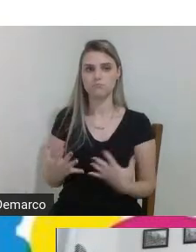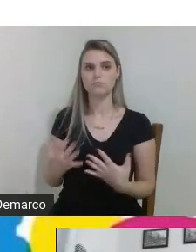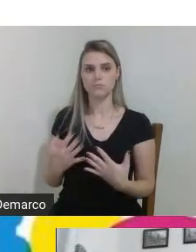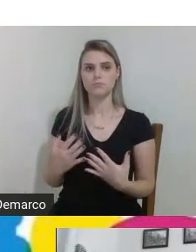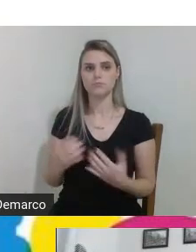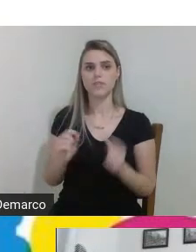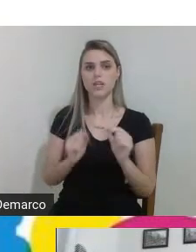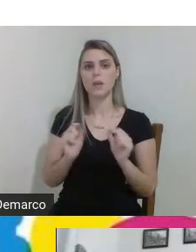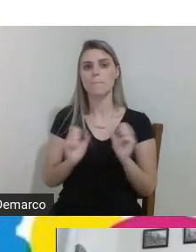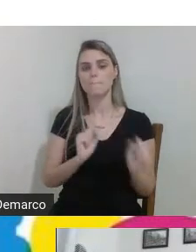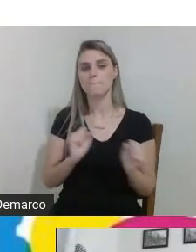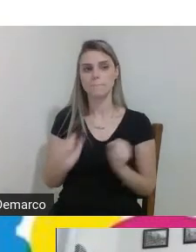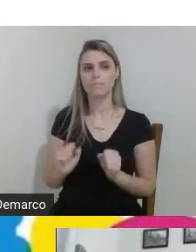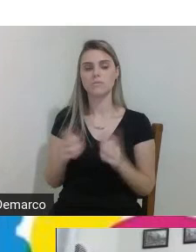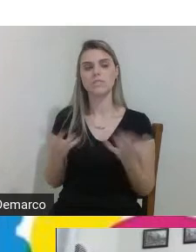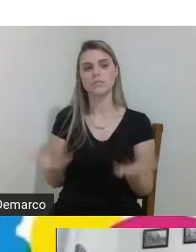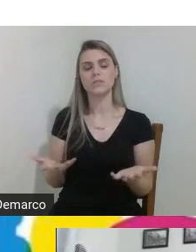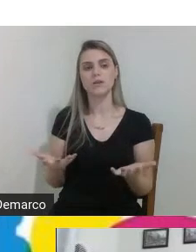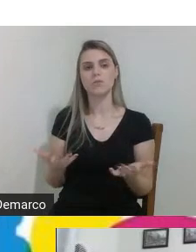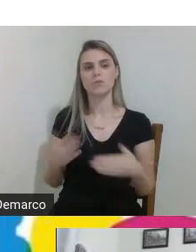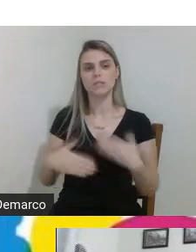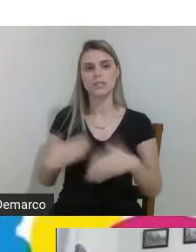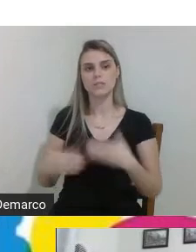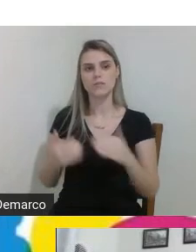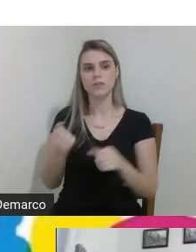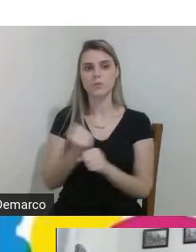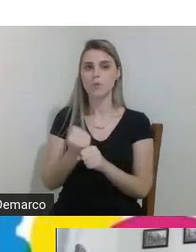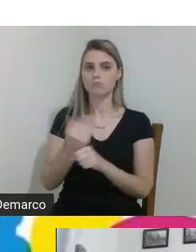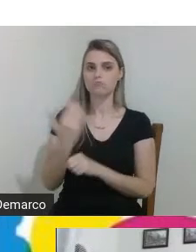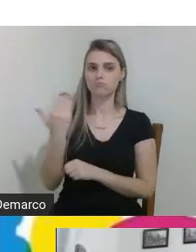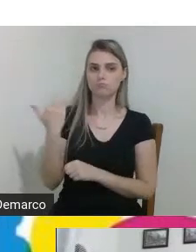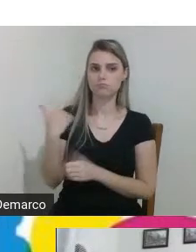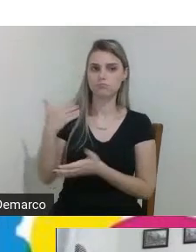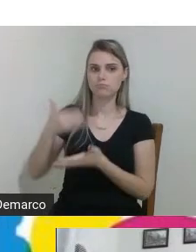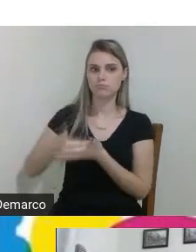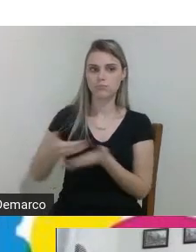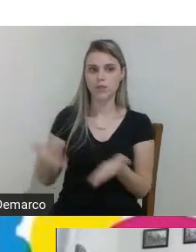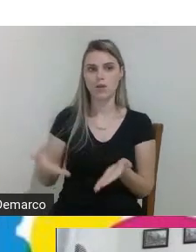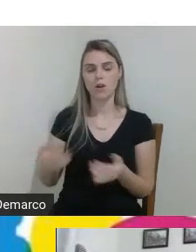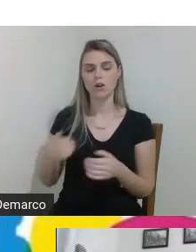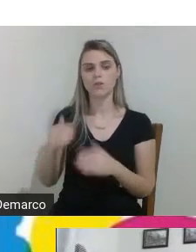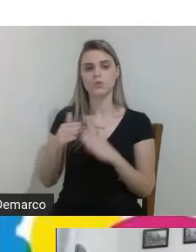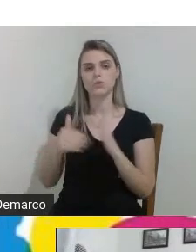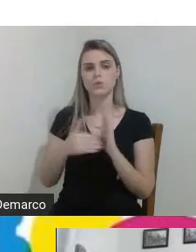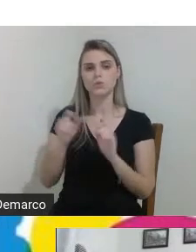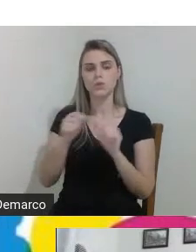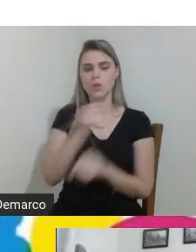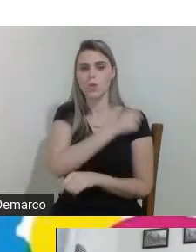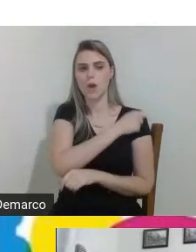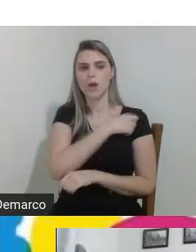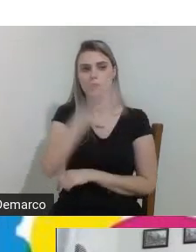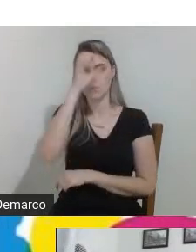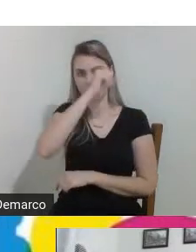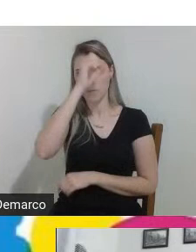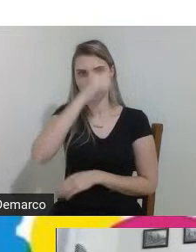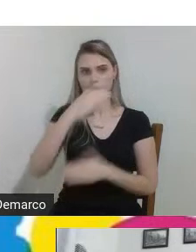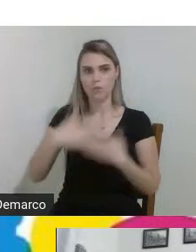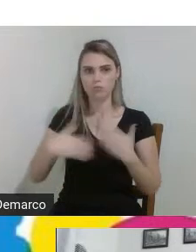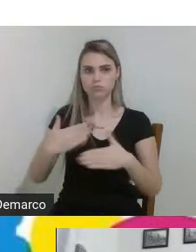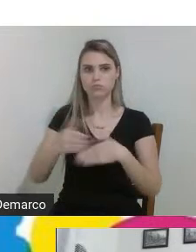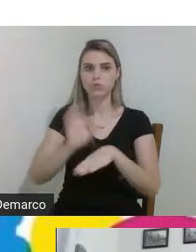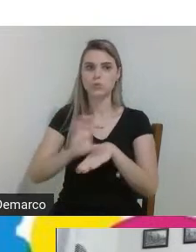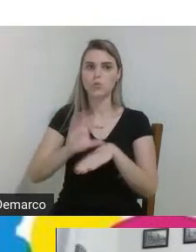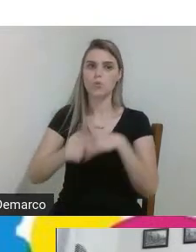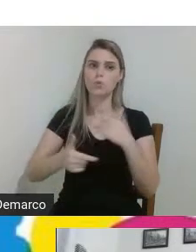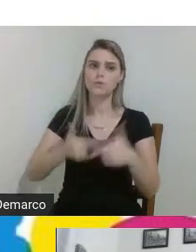então desenvolver no último ano com todos os conhecimentos que os alunos viram ao longo do curso um